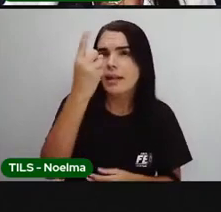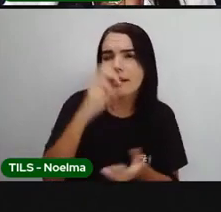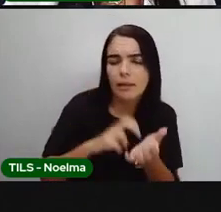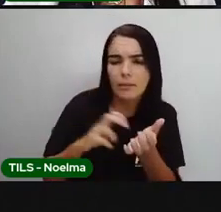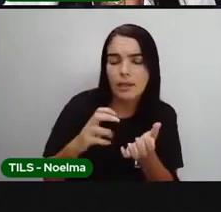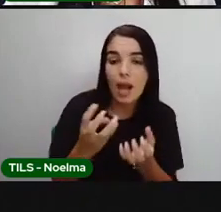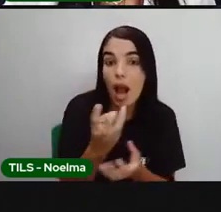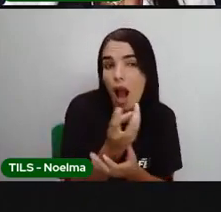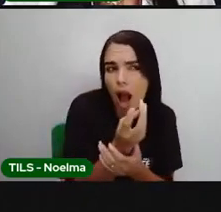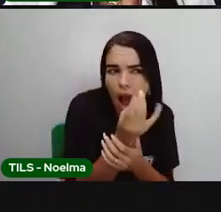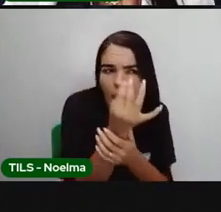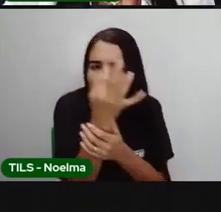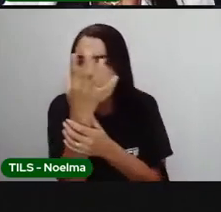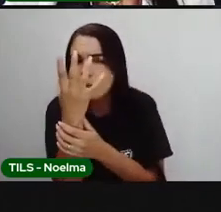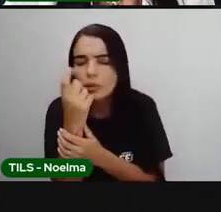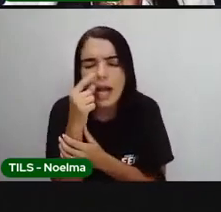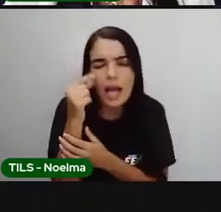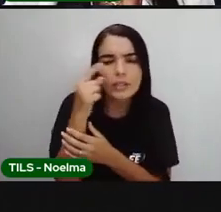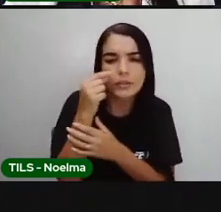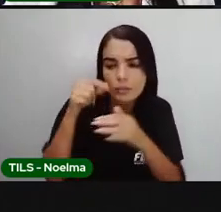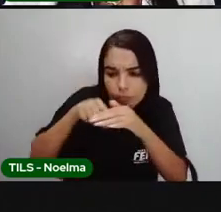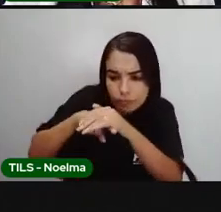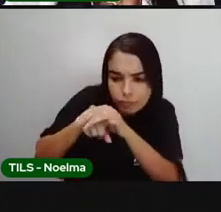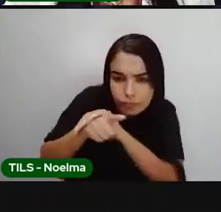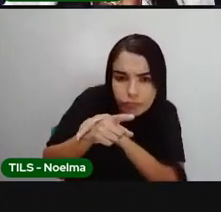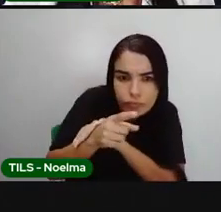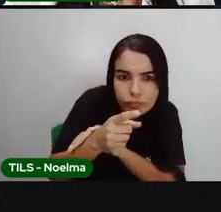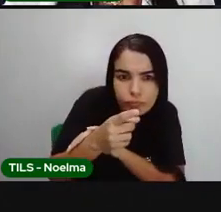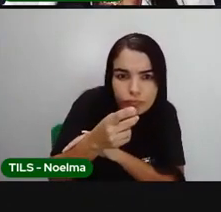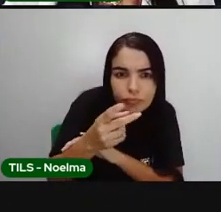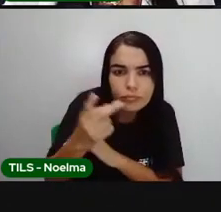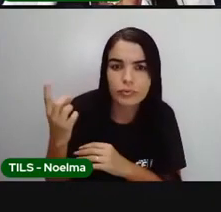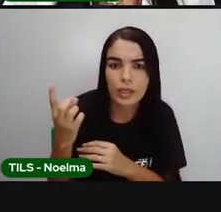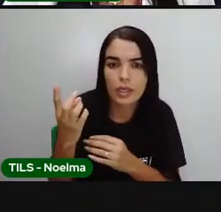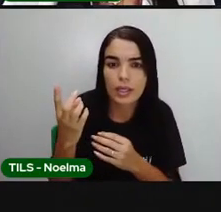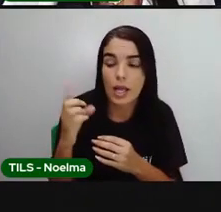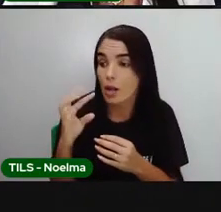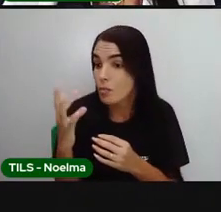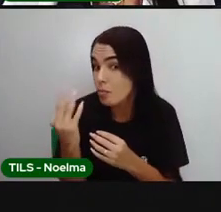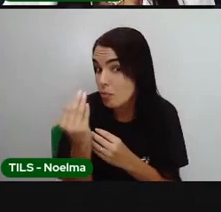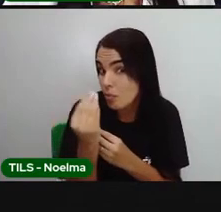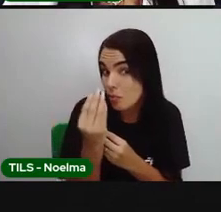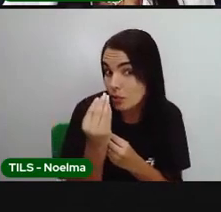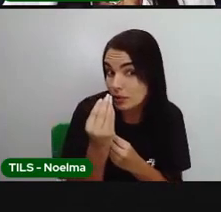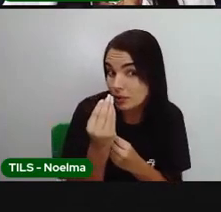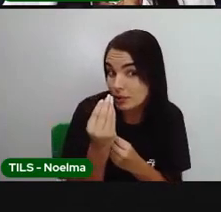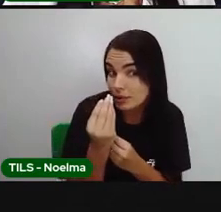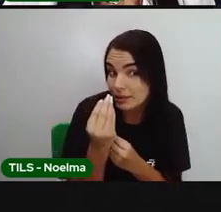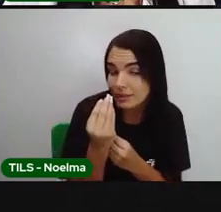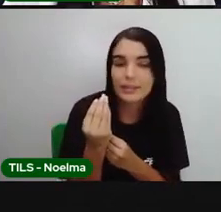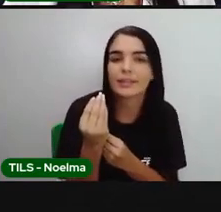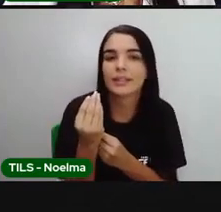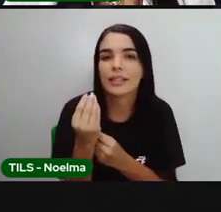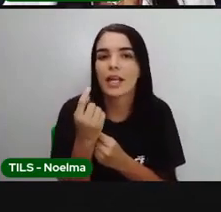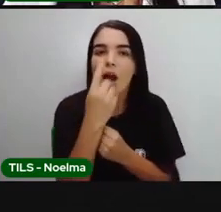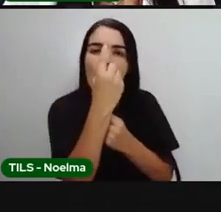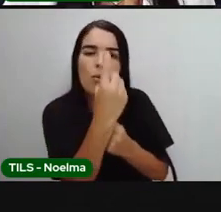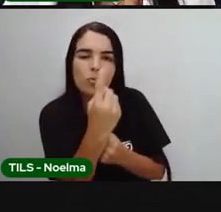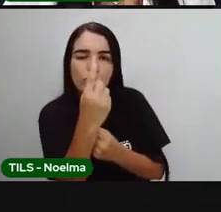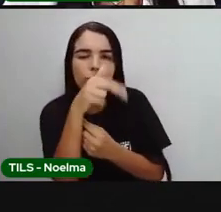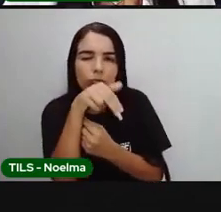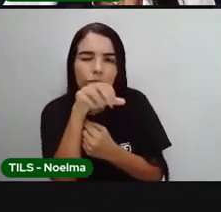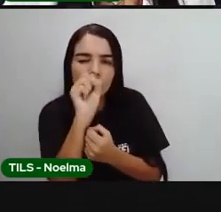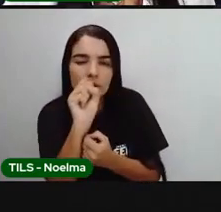alguns ratinhos saíram do buraco pela primeira vez. Note que a gente mudou aqui, uns por alguns,